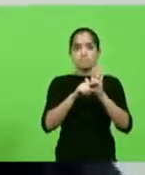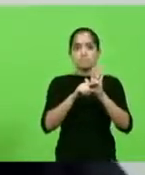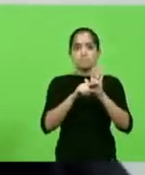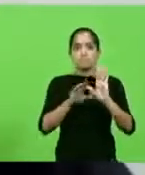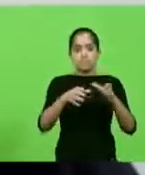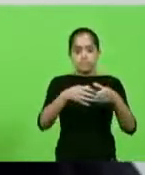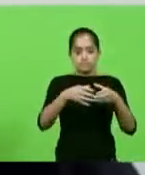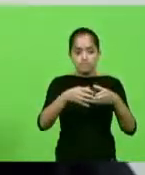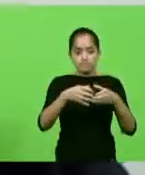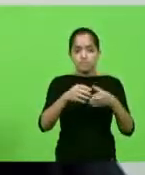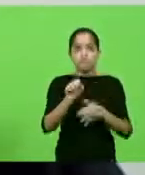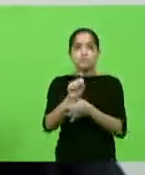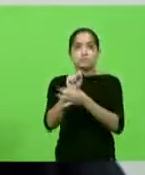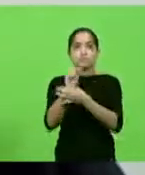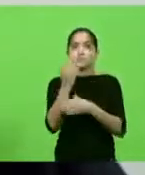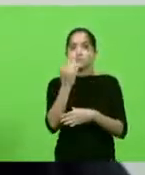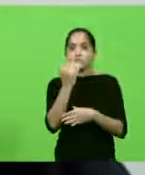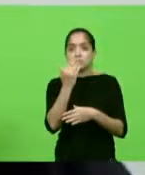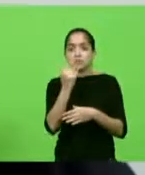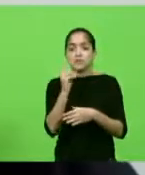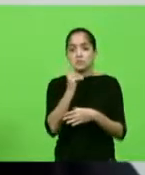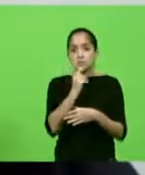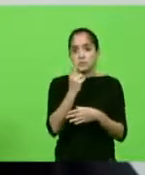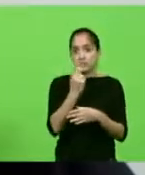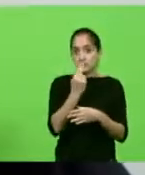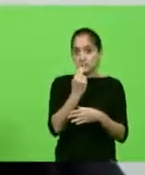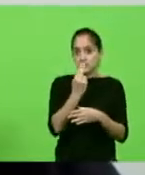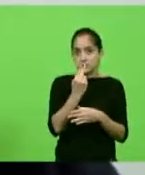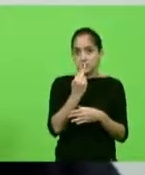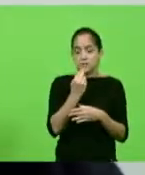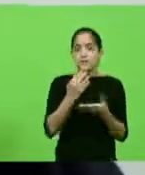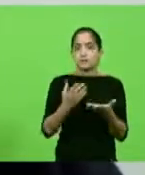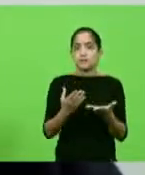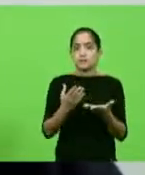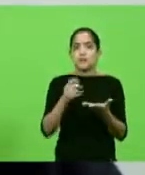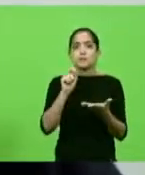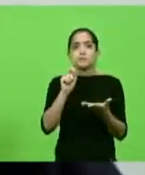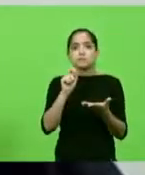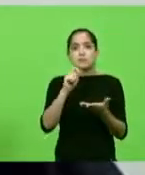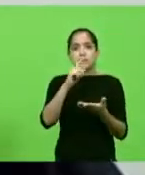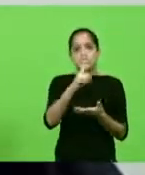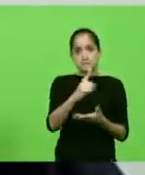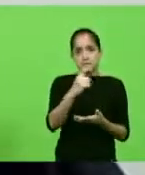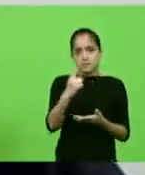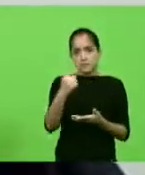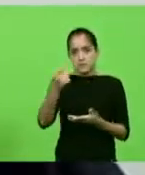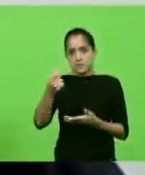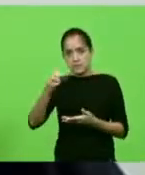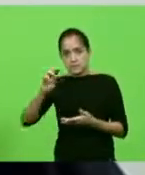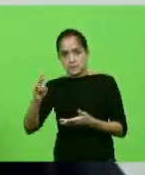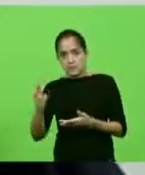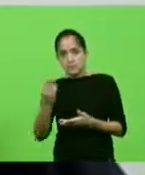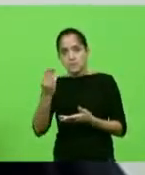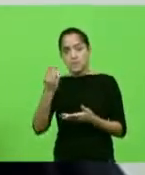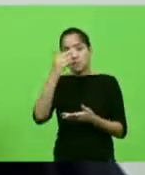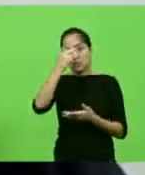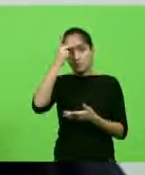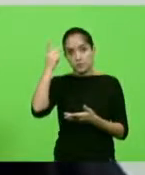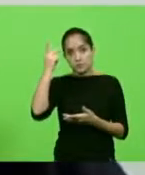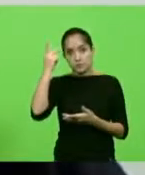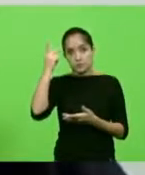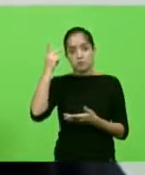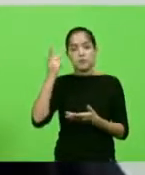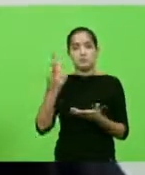Soberania e Segurança Alimentar e Nutricional, a rede Pensan, 116 milhões e 800 mil pessoas